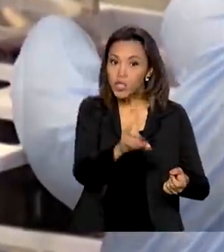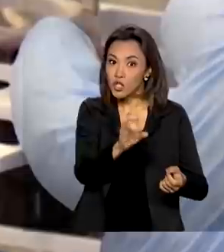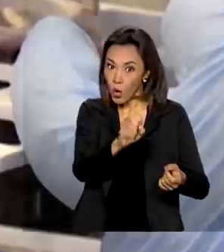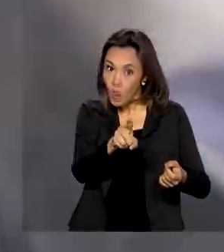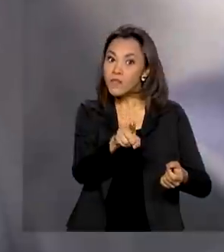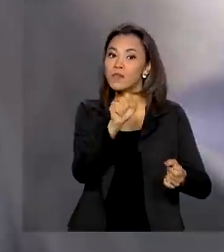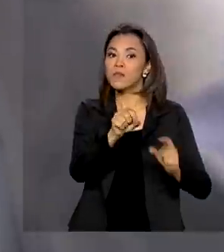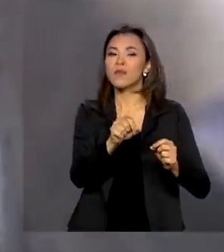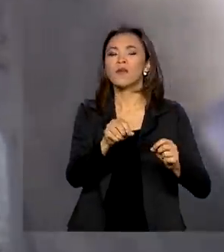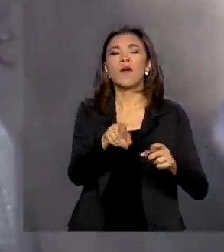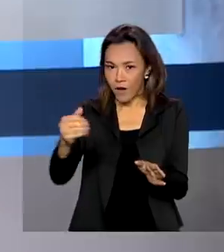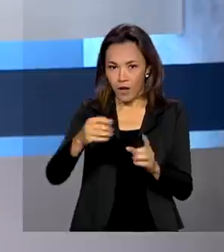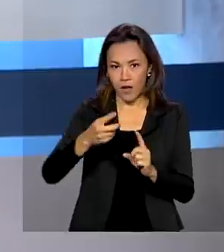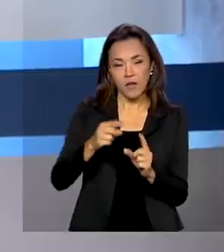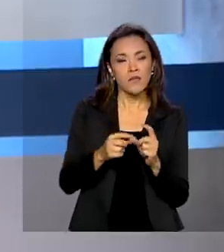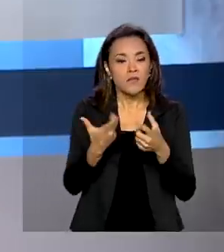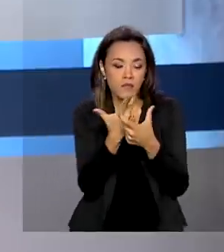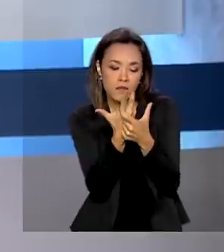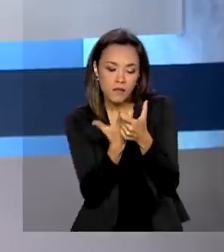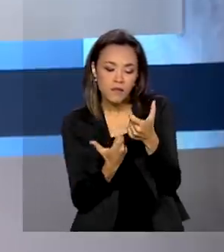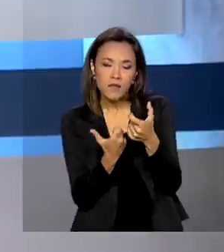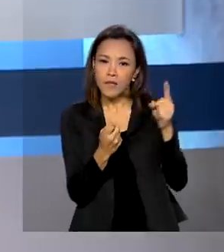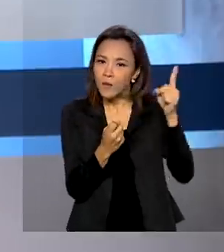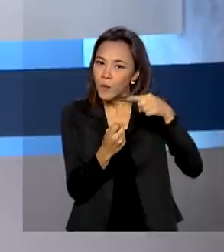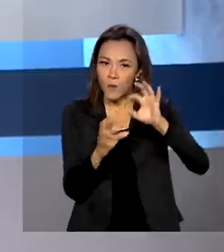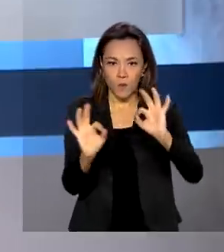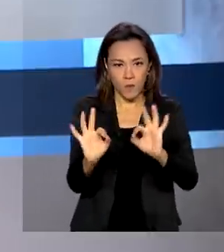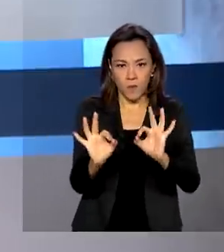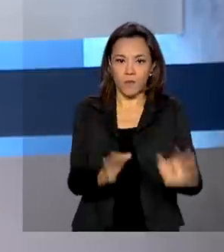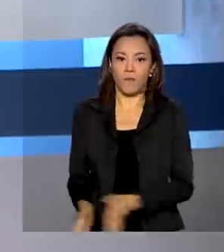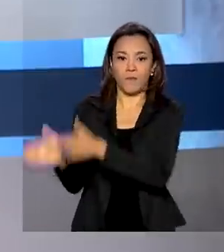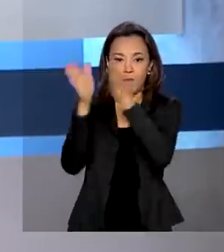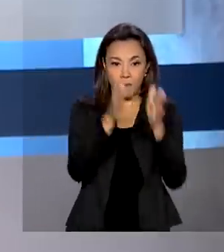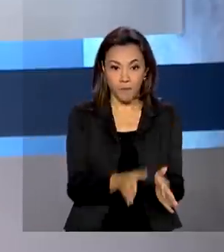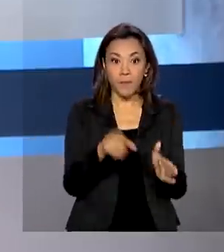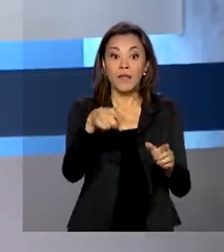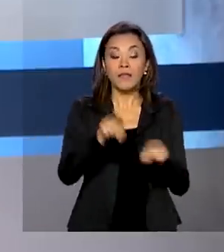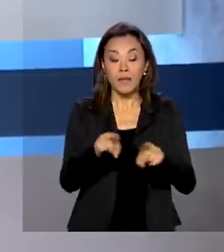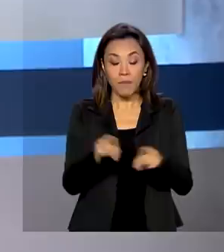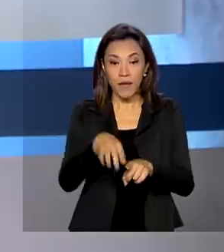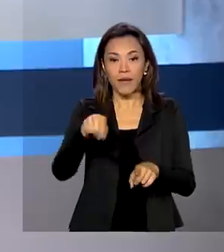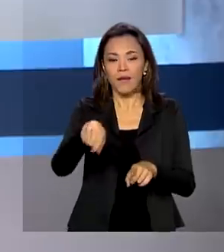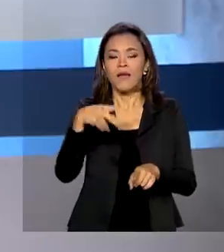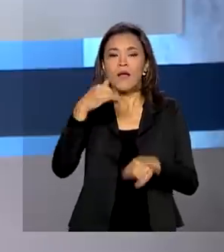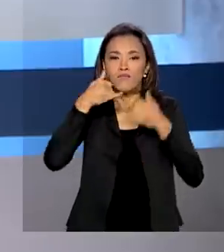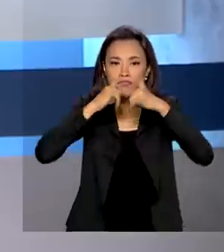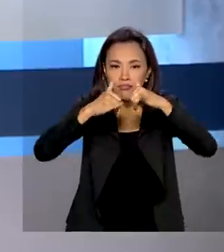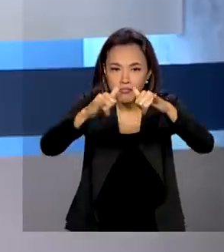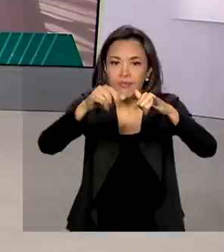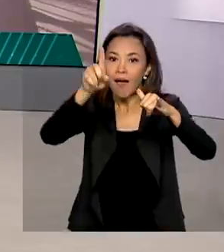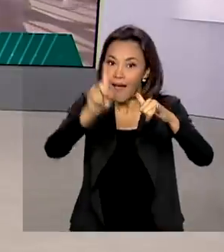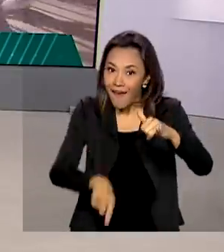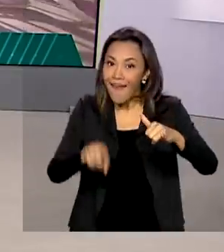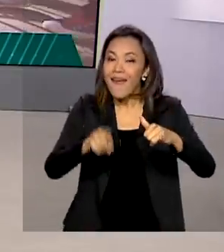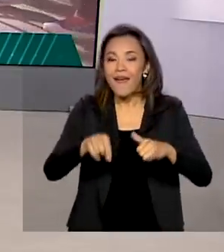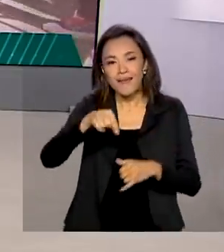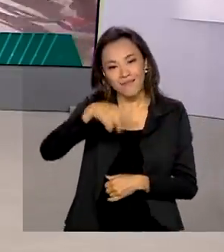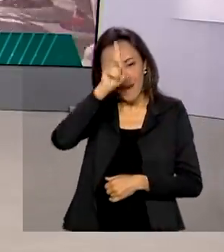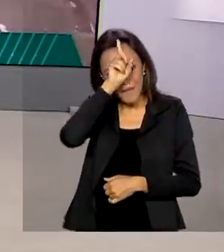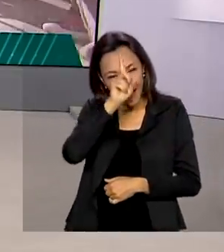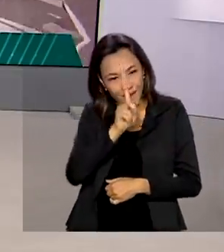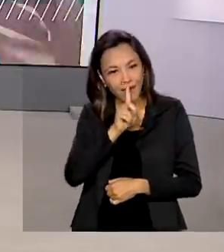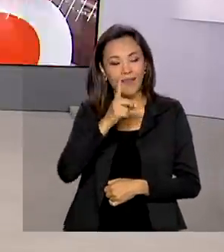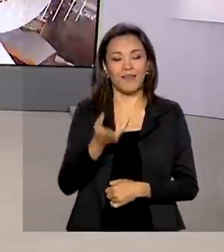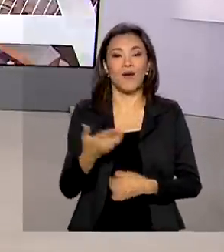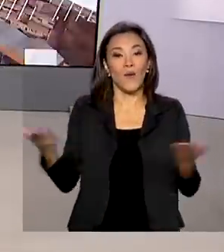contra a Covid-19. E veja também, bandeira tarifária de energia em janeiro é amarela. Hoje é